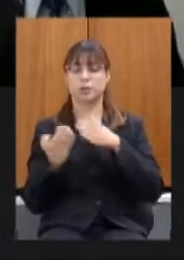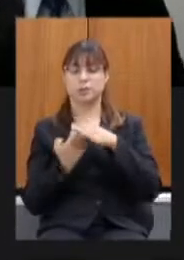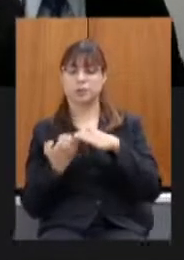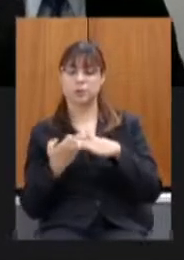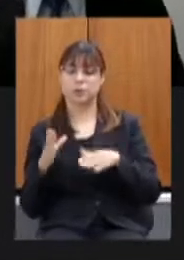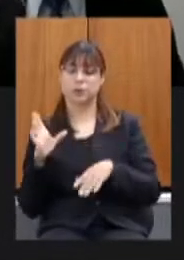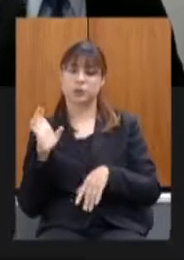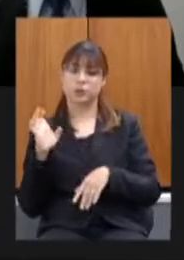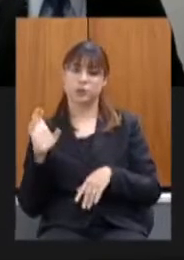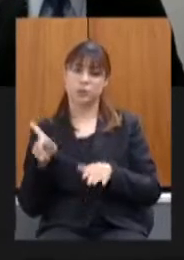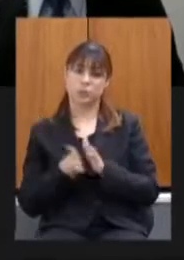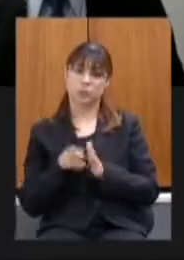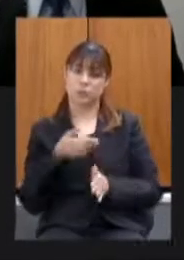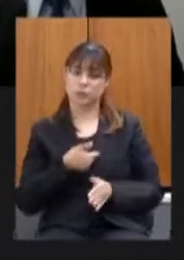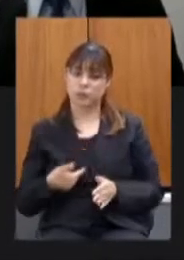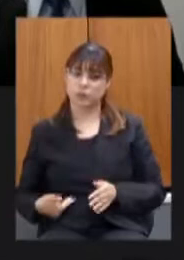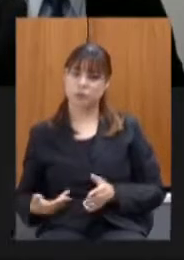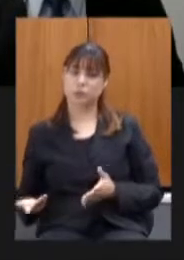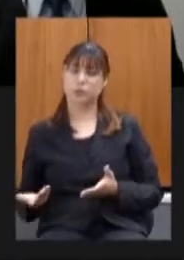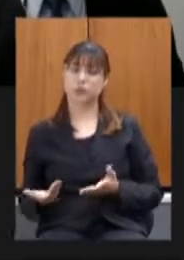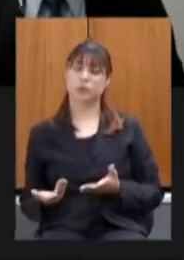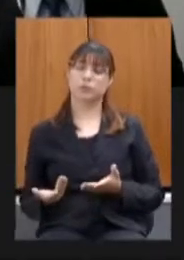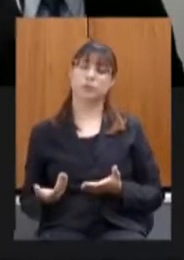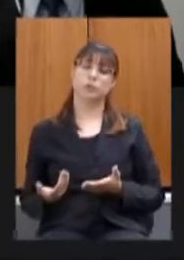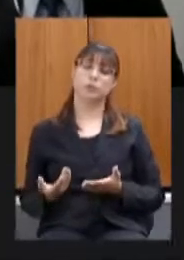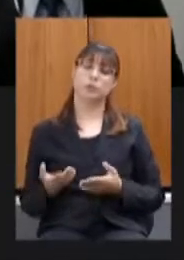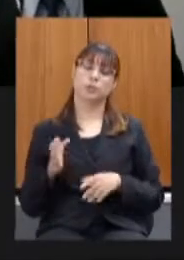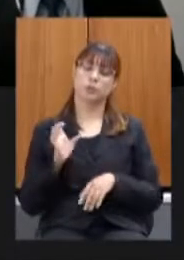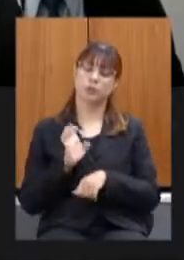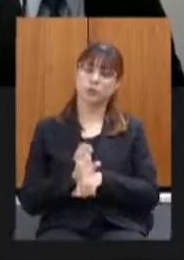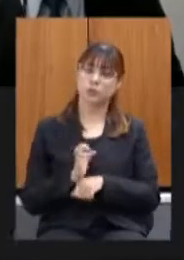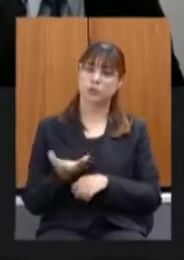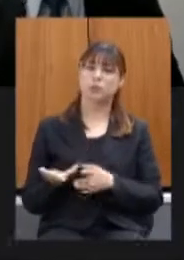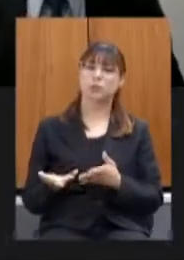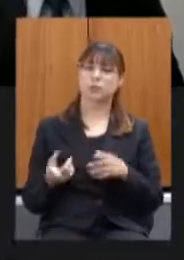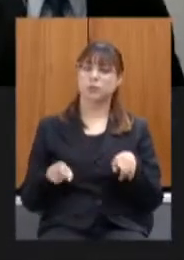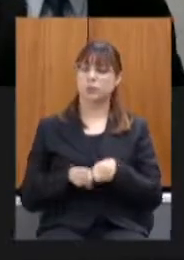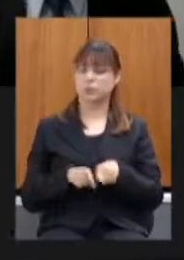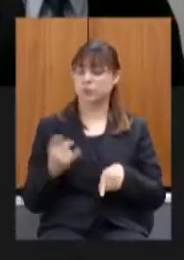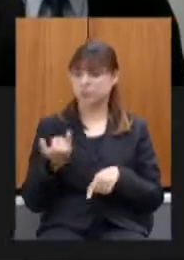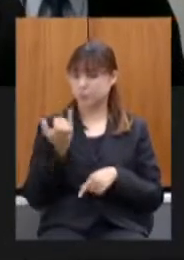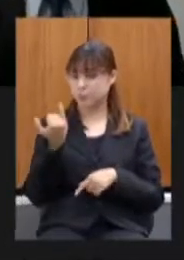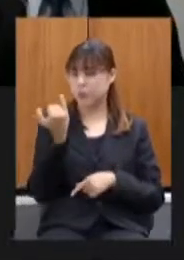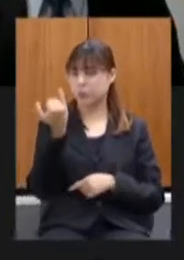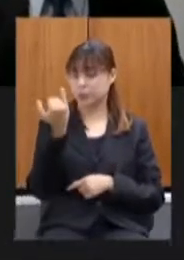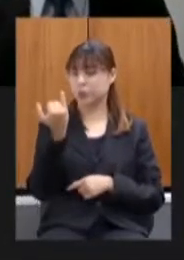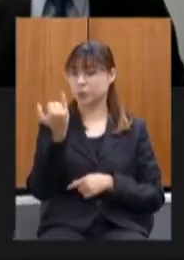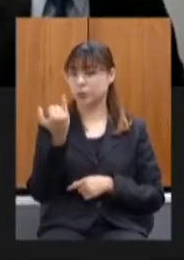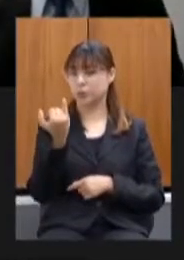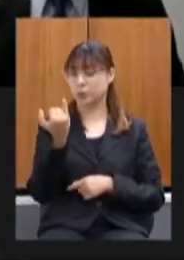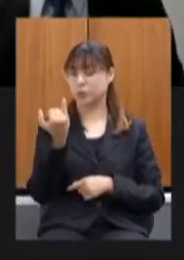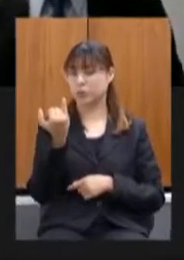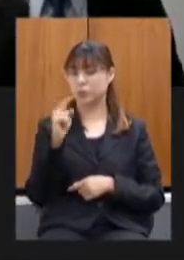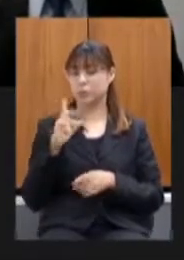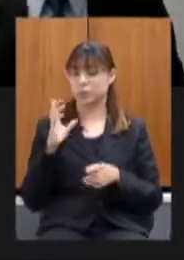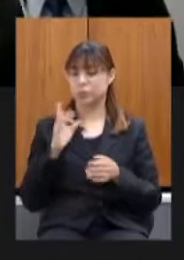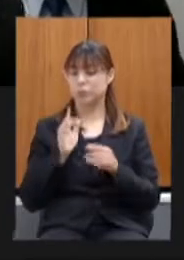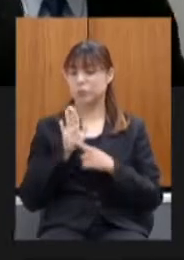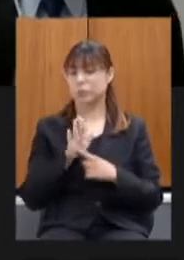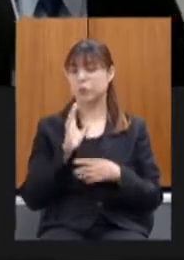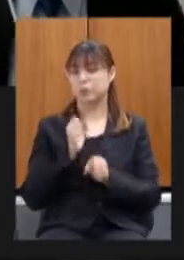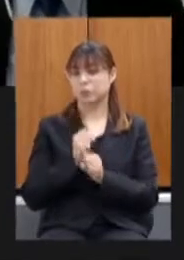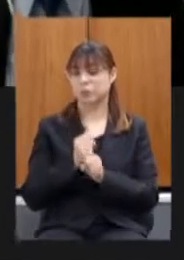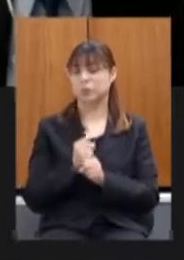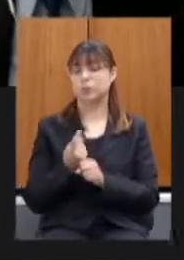o seu plano de Previdência Complementar então é importante também ele traz um peso nas contas das estatais então é